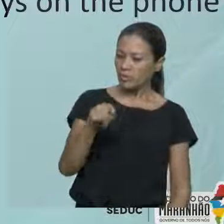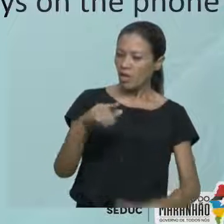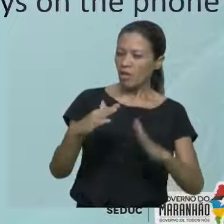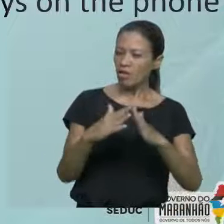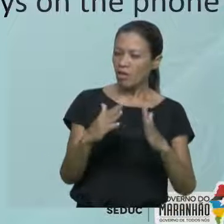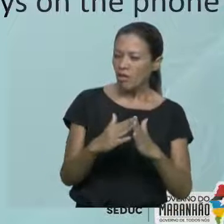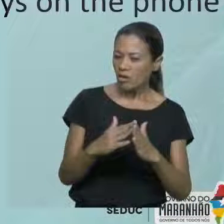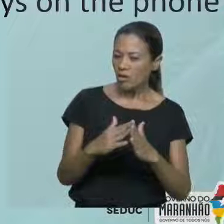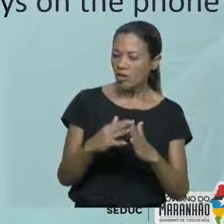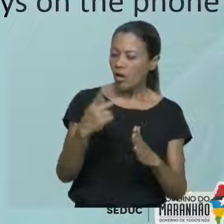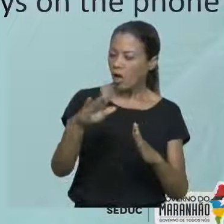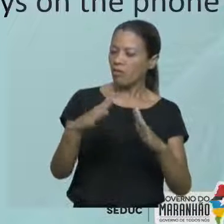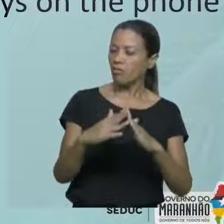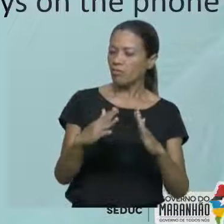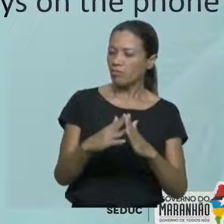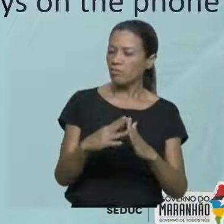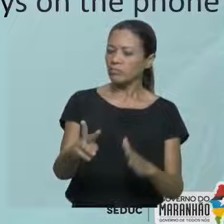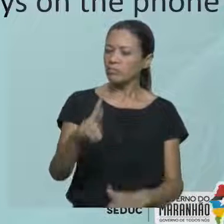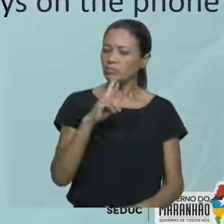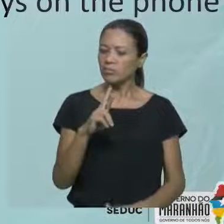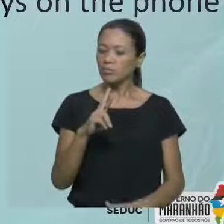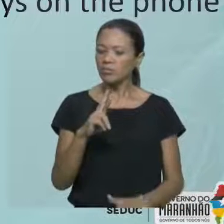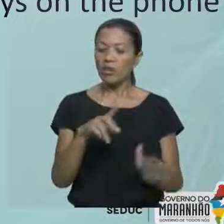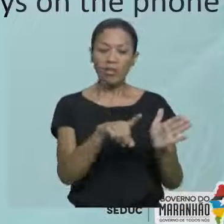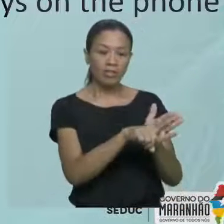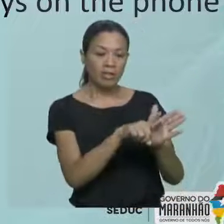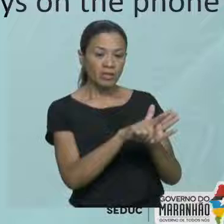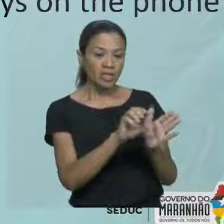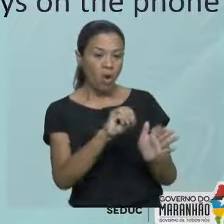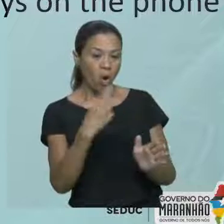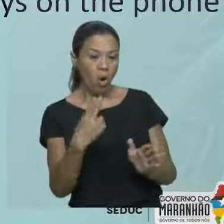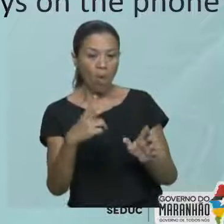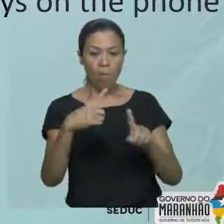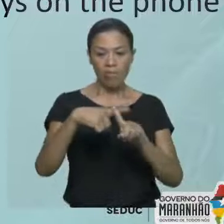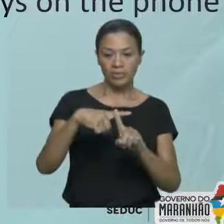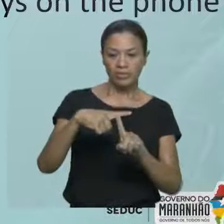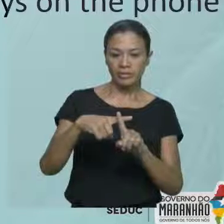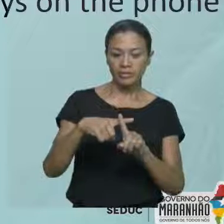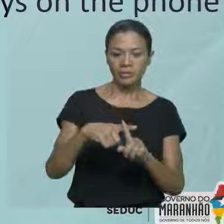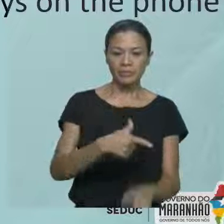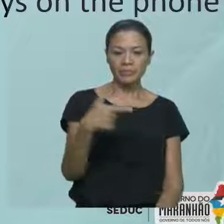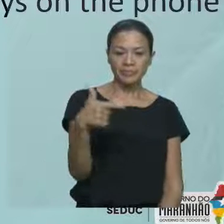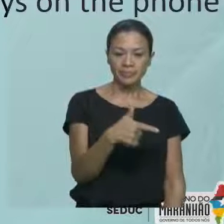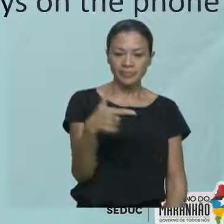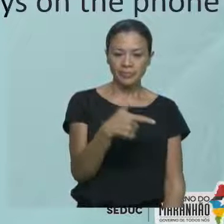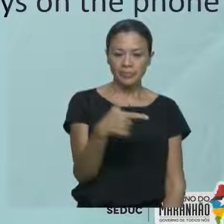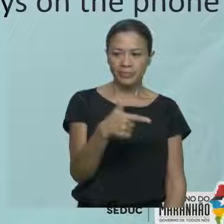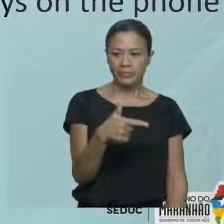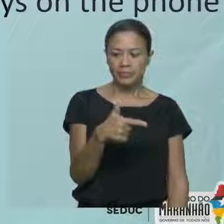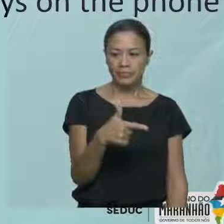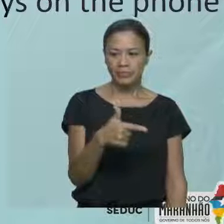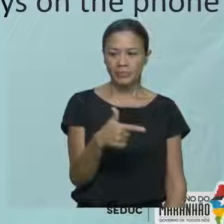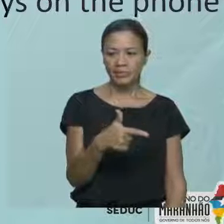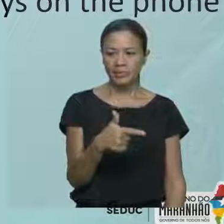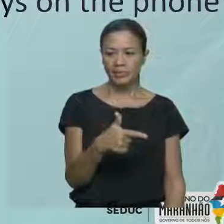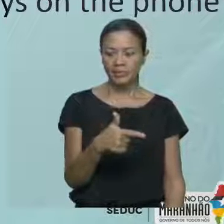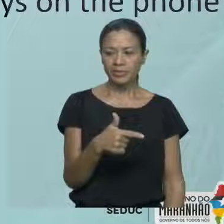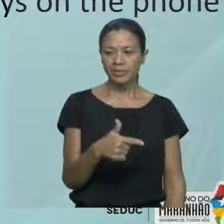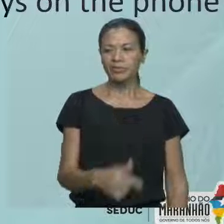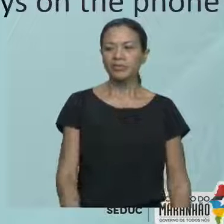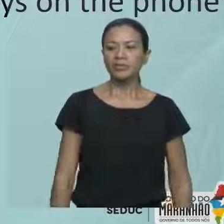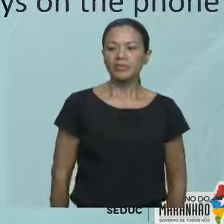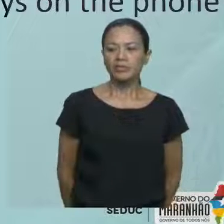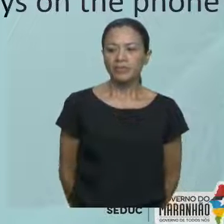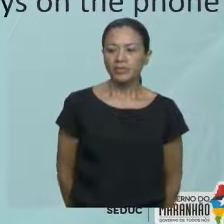aí, stay at home. Negative ou positive? Number two. The present simple tense, é chamado simple